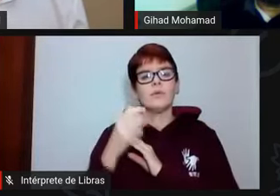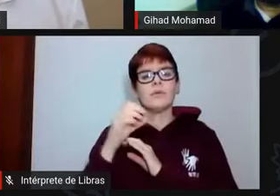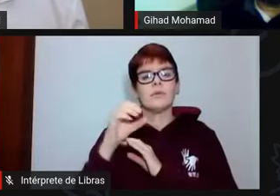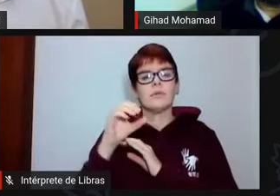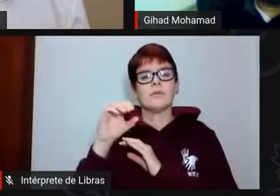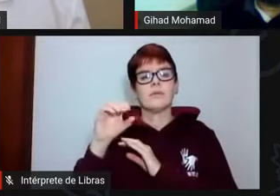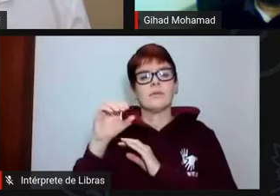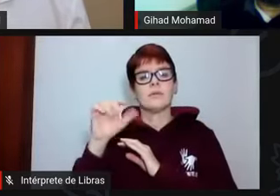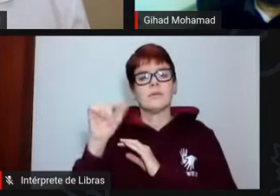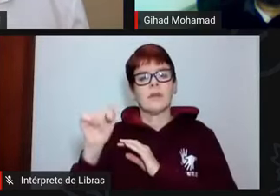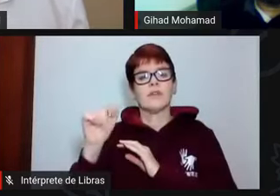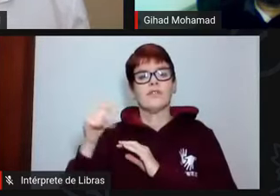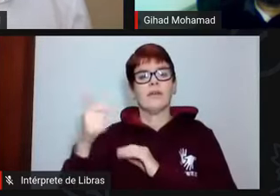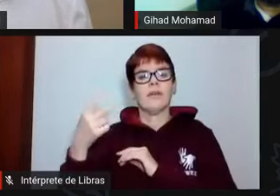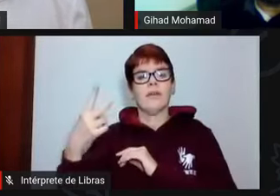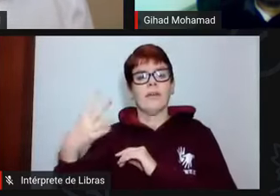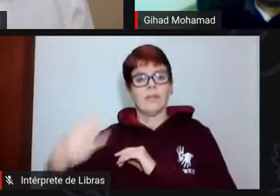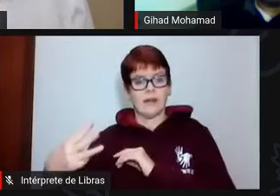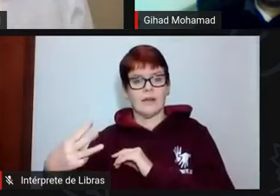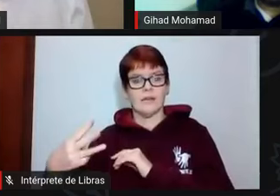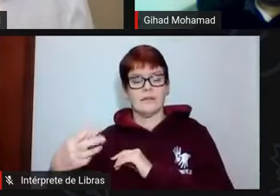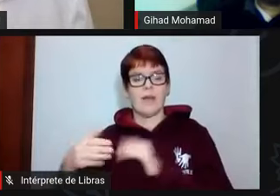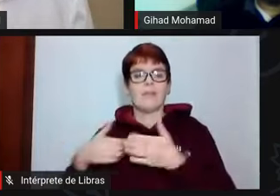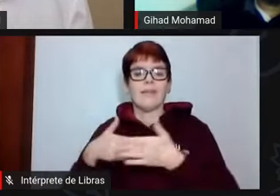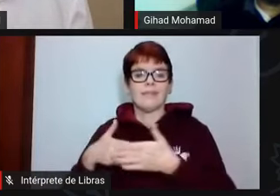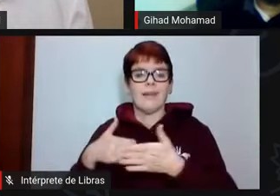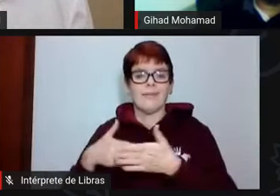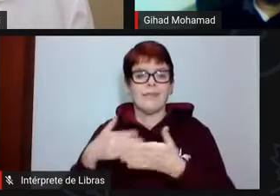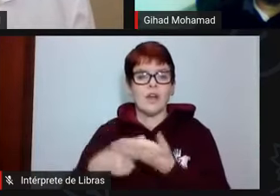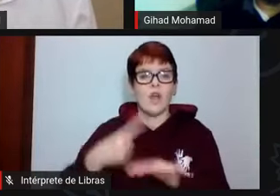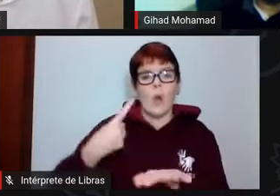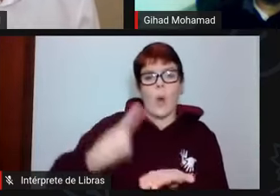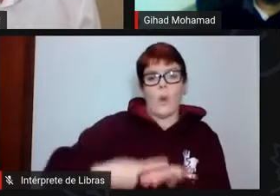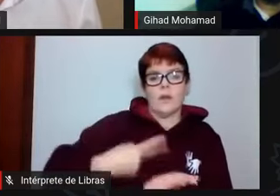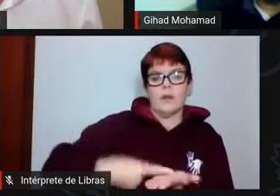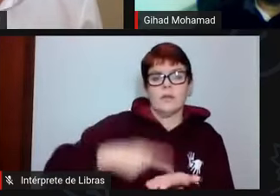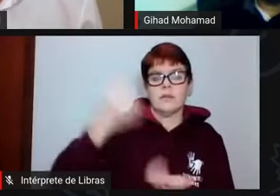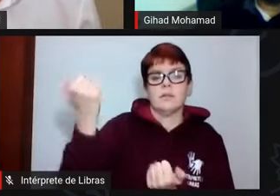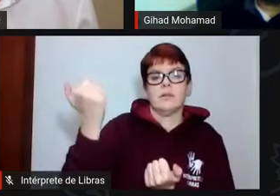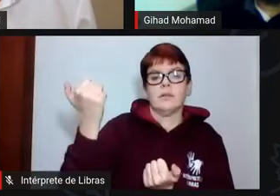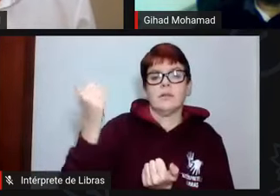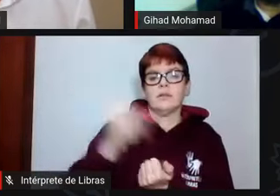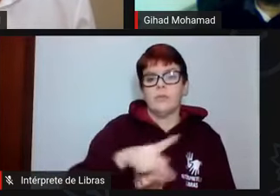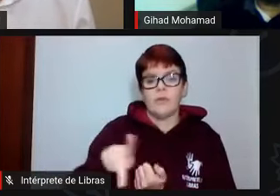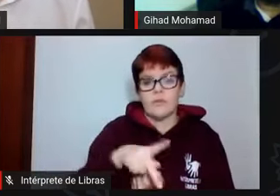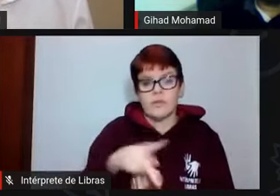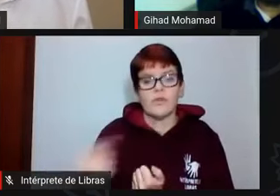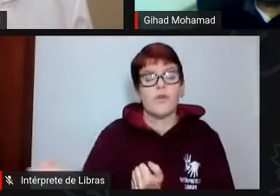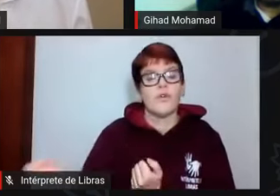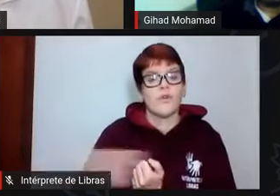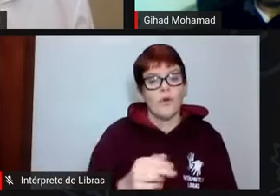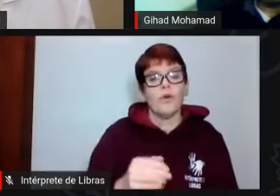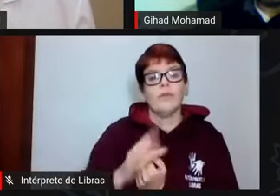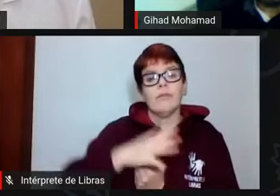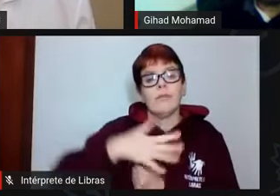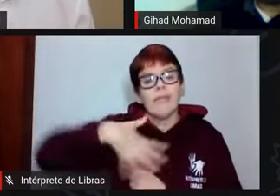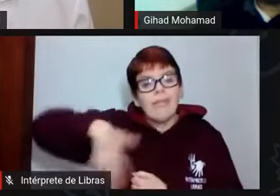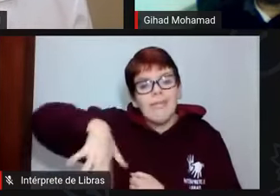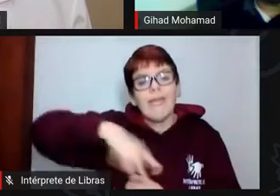está travando a contratação de servidoras e servidores para as universidades brasileiras.